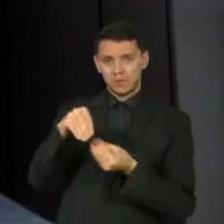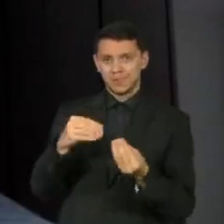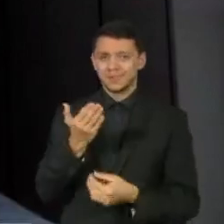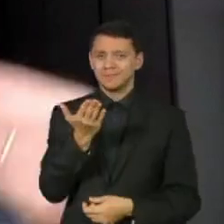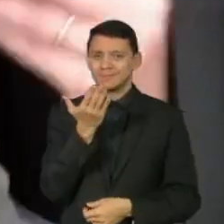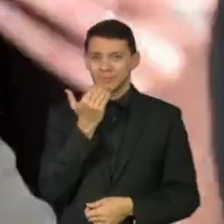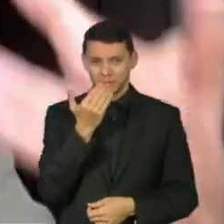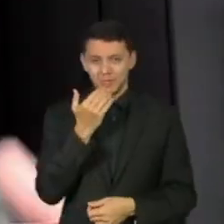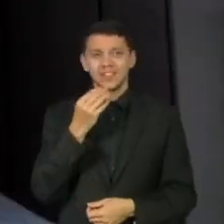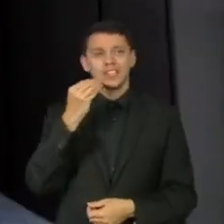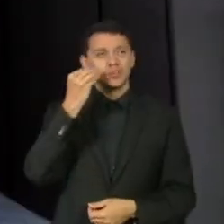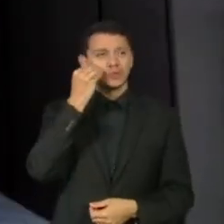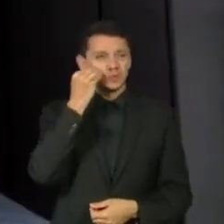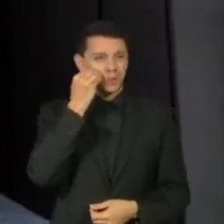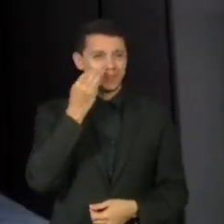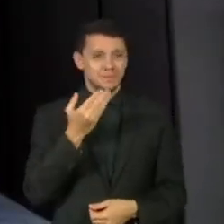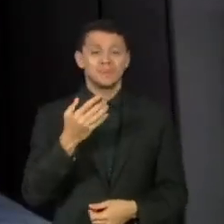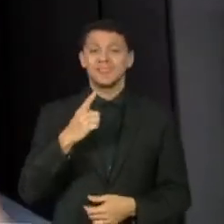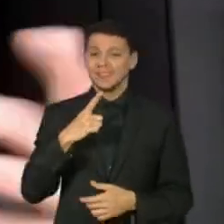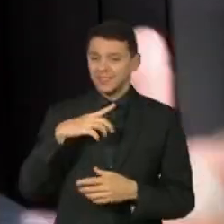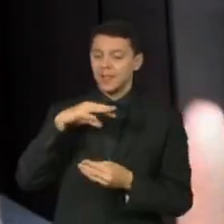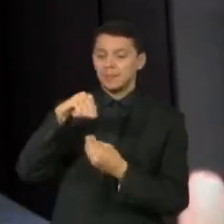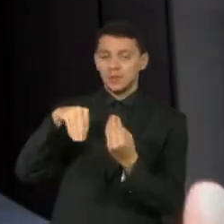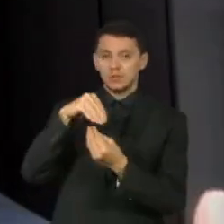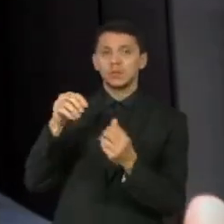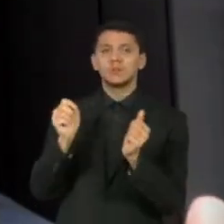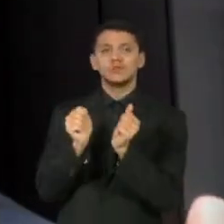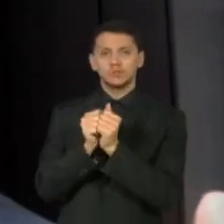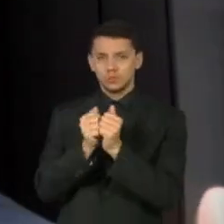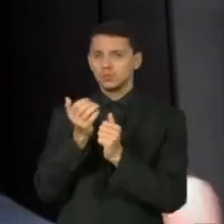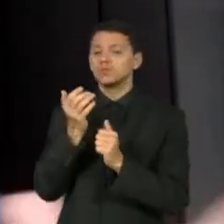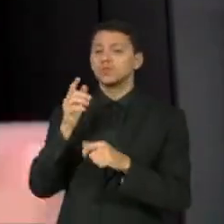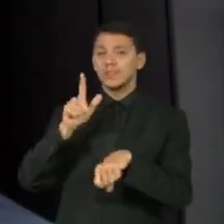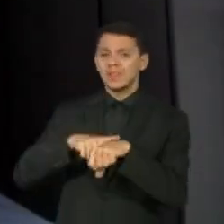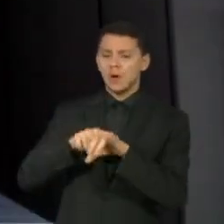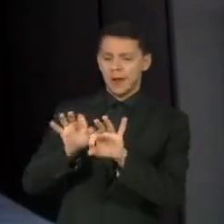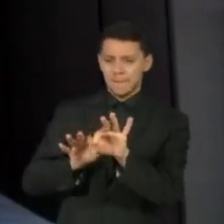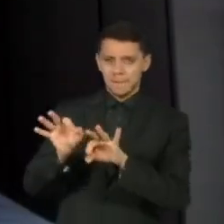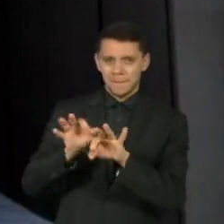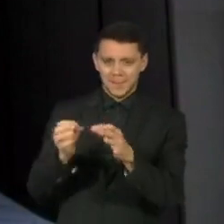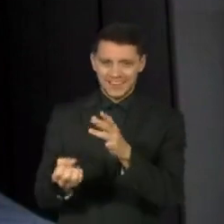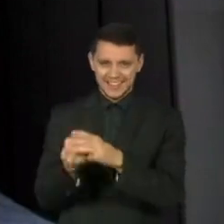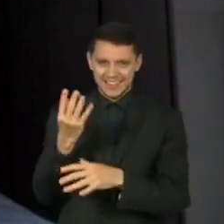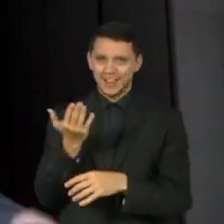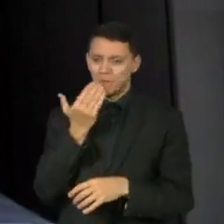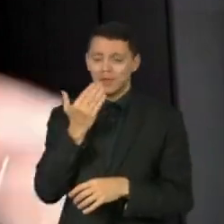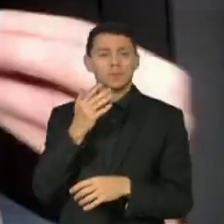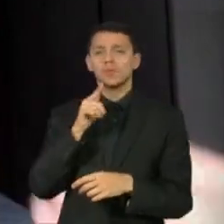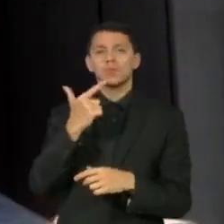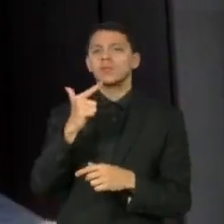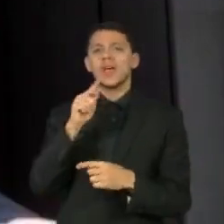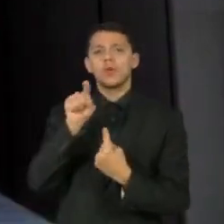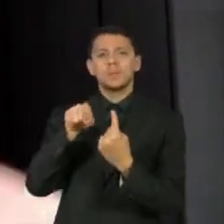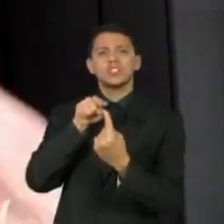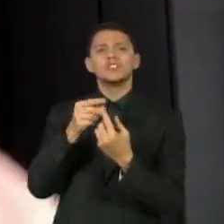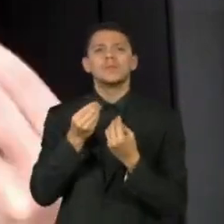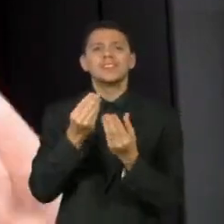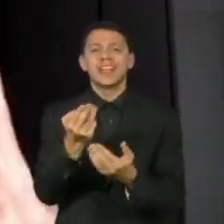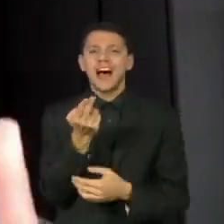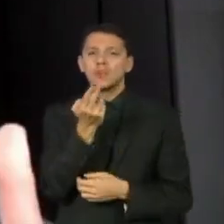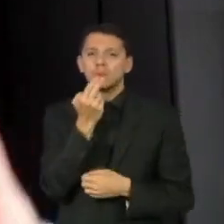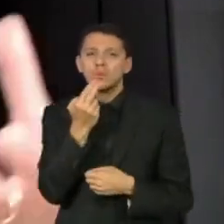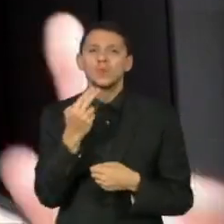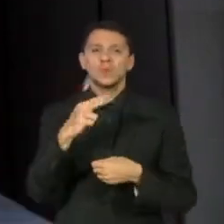adicionados ao alimento durante a fabricação deles, sem um propósito de nutrir. O objetivo é mudar